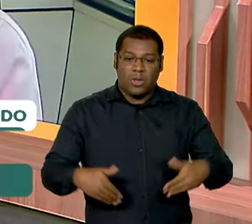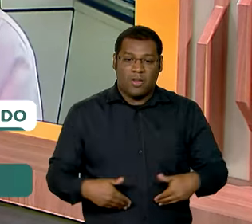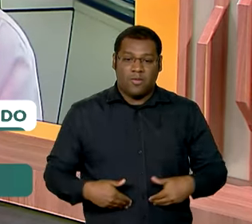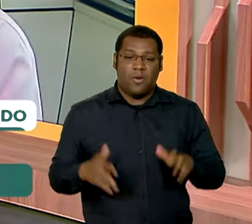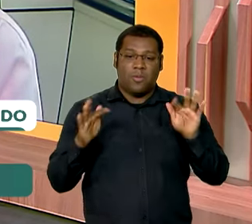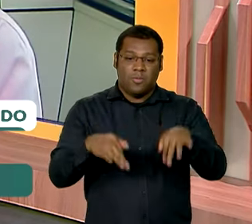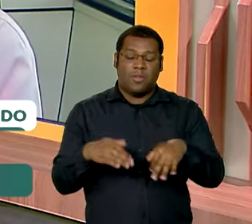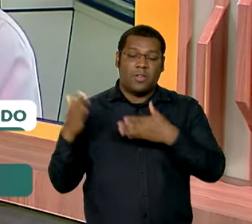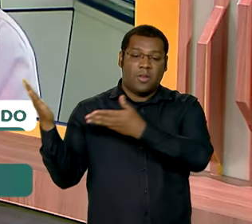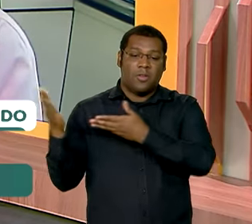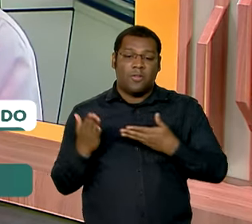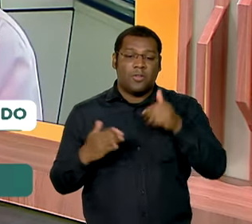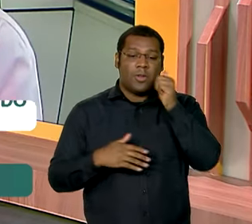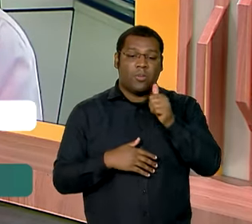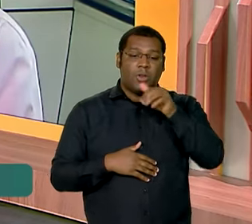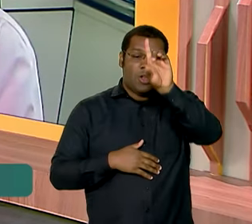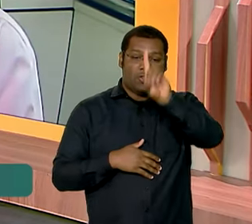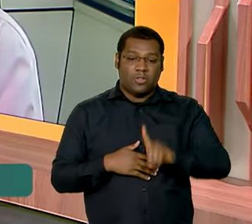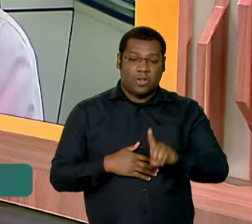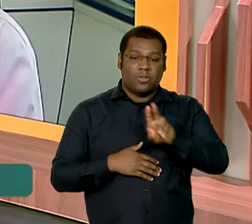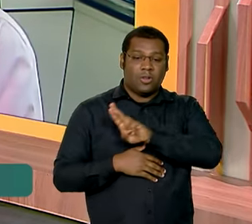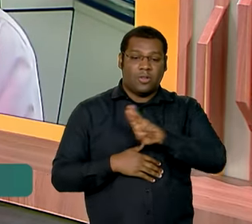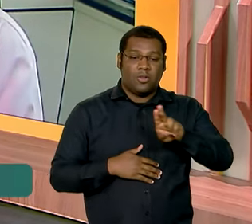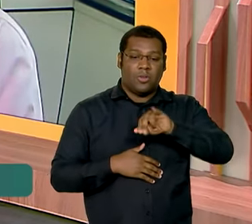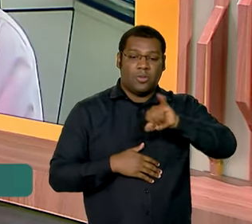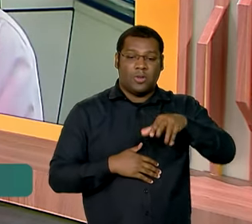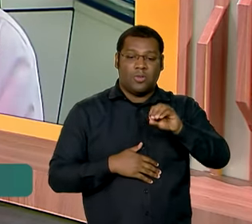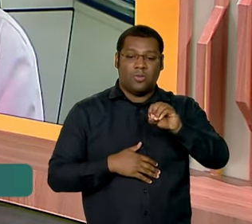diretora. Muito obrigada pela participação no nosso programa.